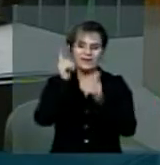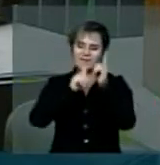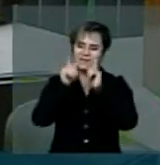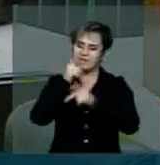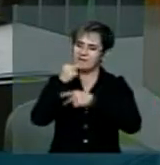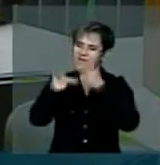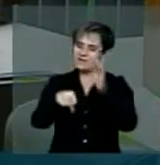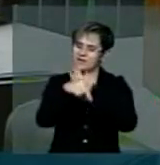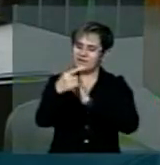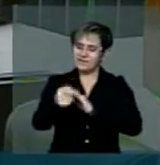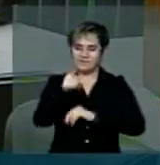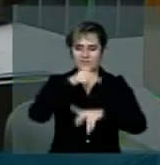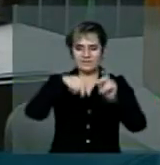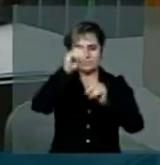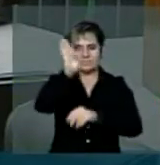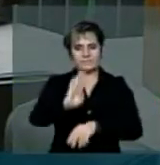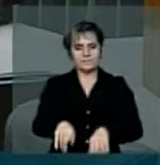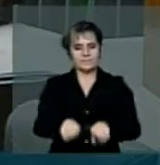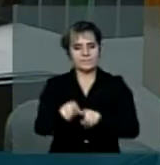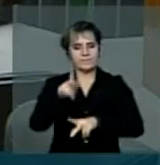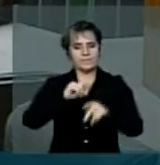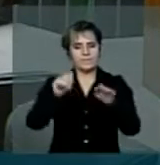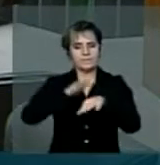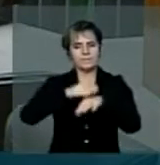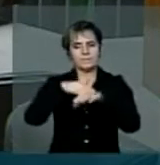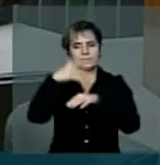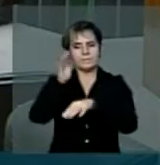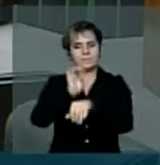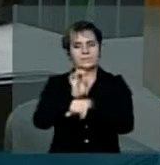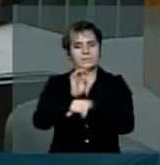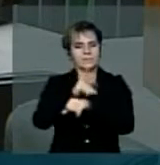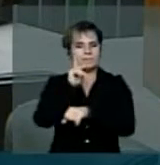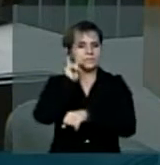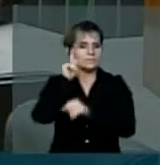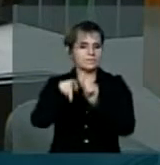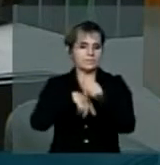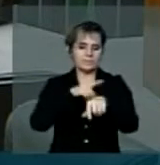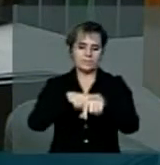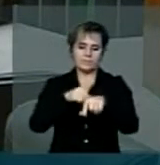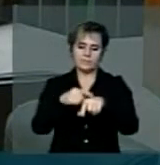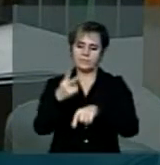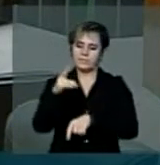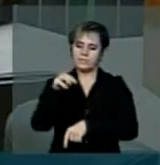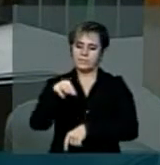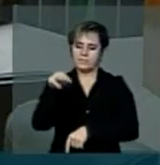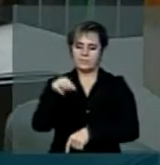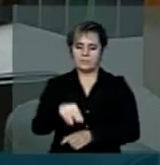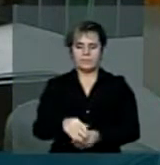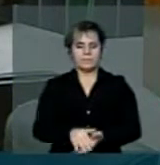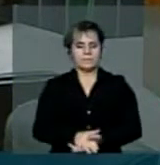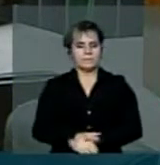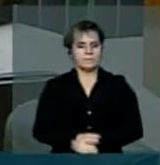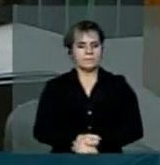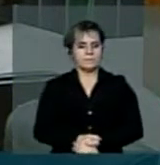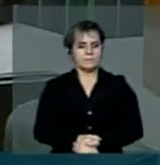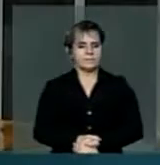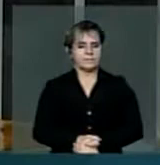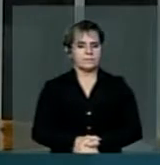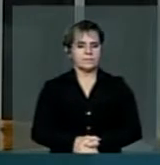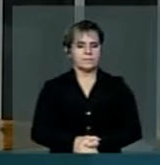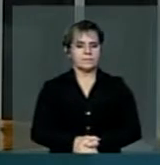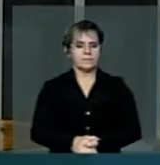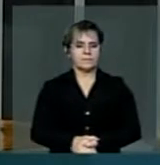brasileiro, principalmente ao povo do seu Estado, com o grande expediente. Vossa Excelência, disporá do tempo regimental.